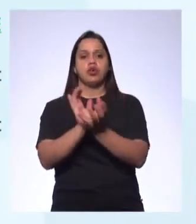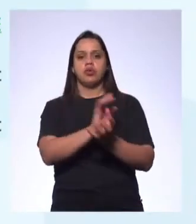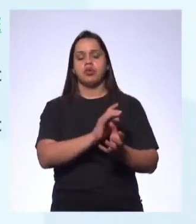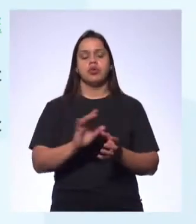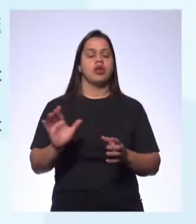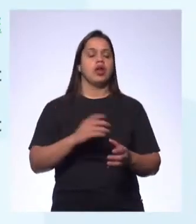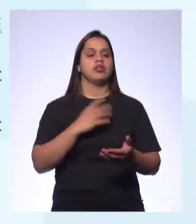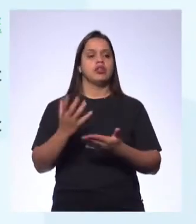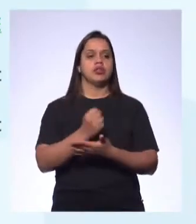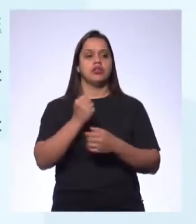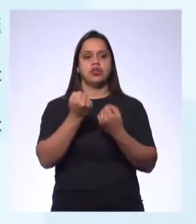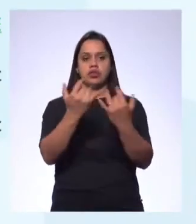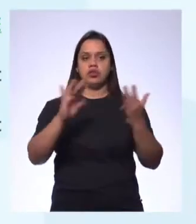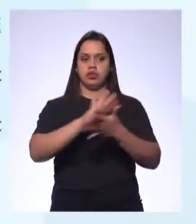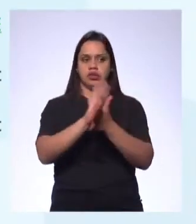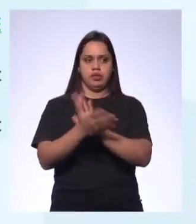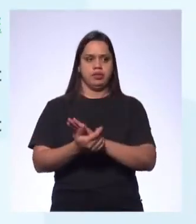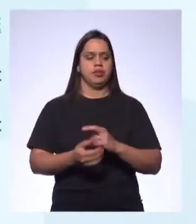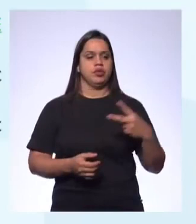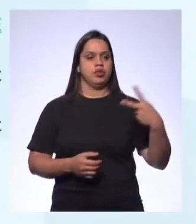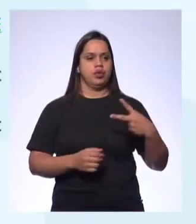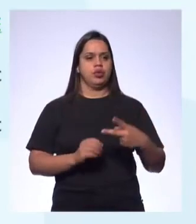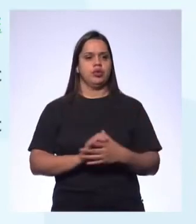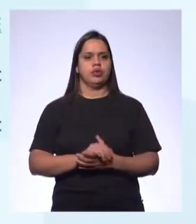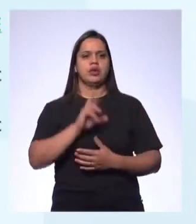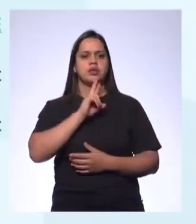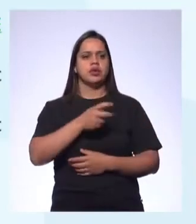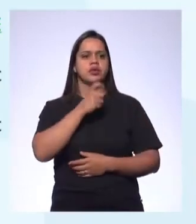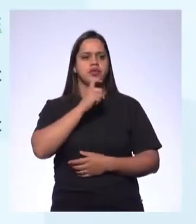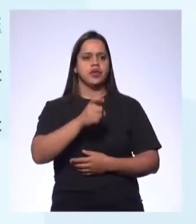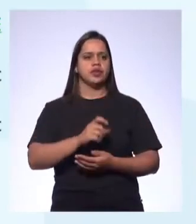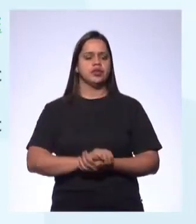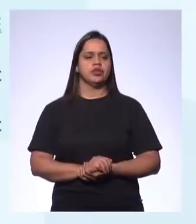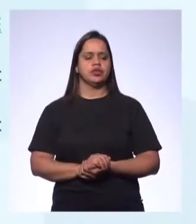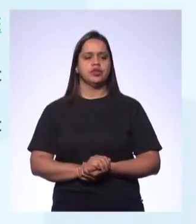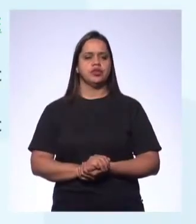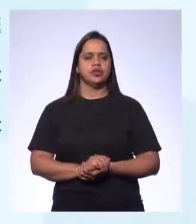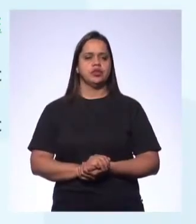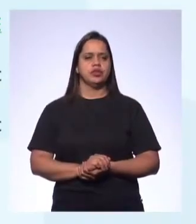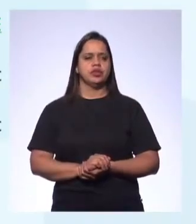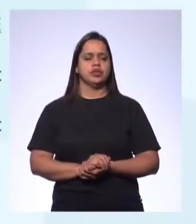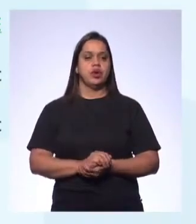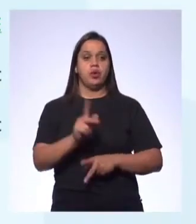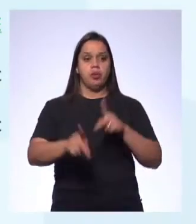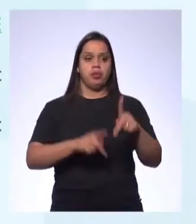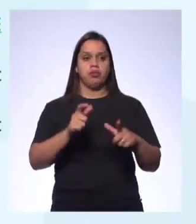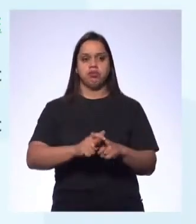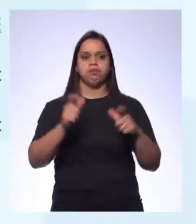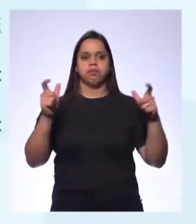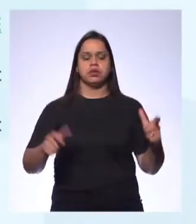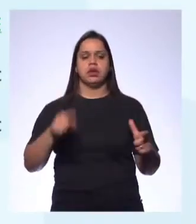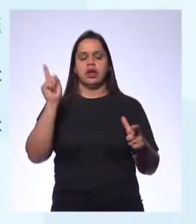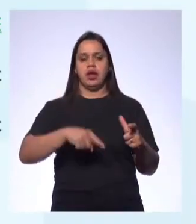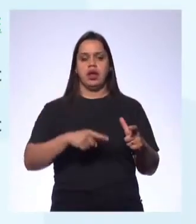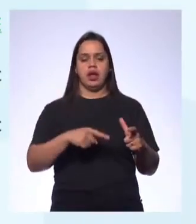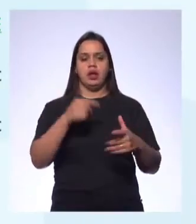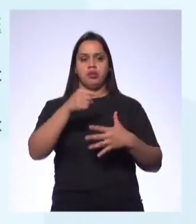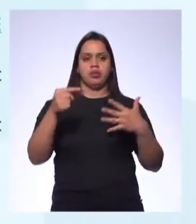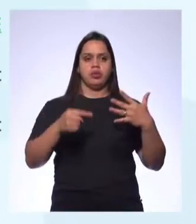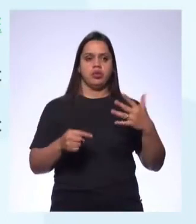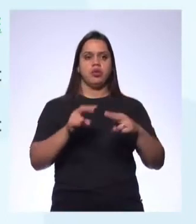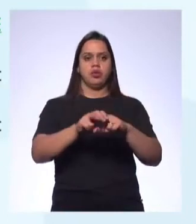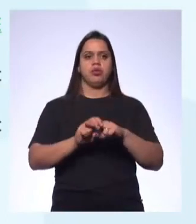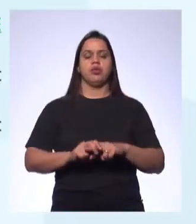crescimento populacional é um dos fatores